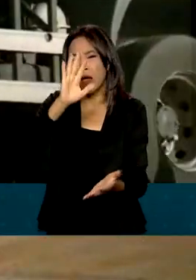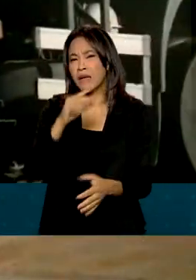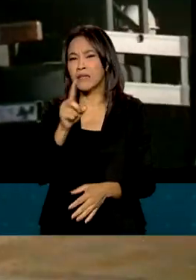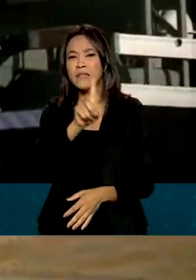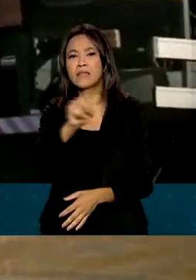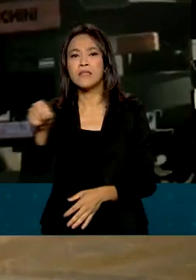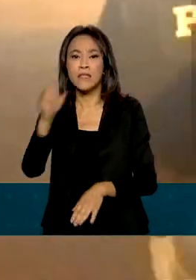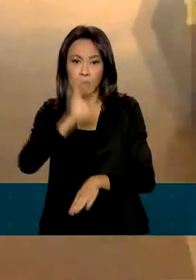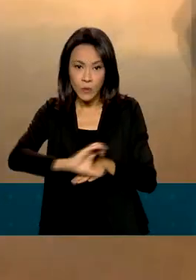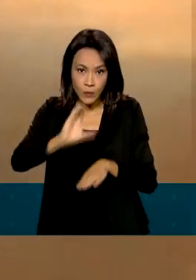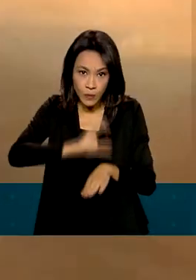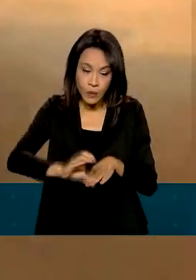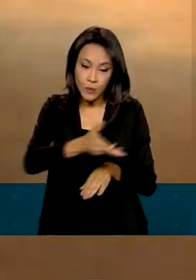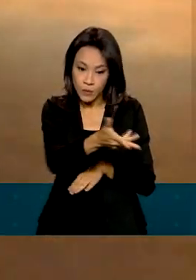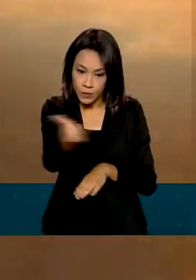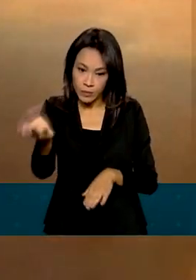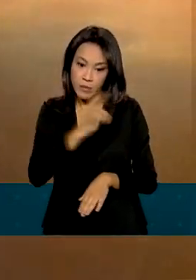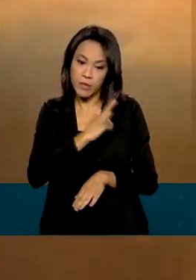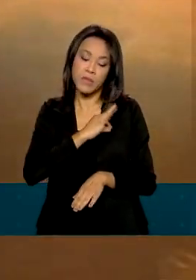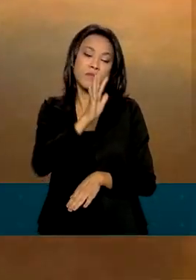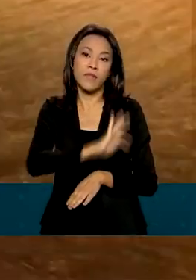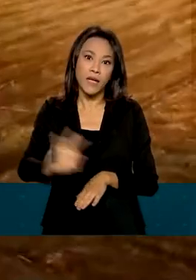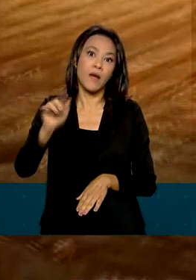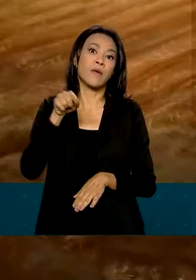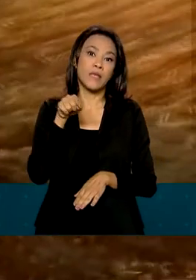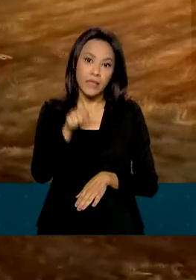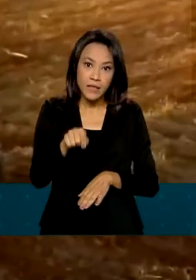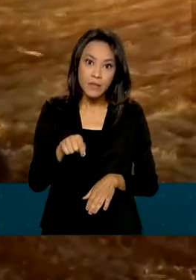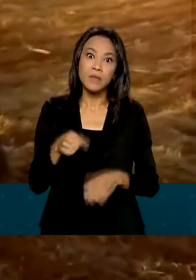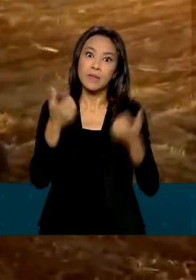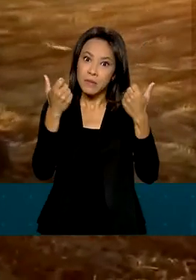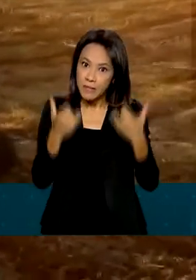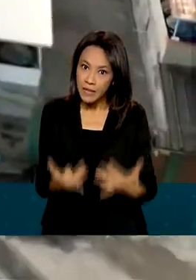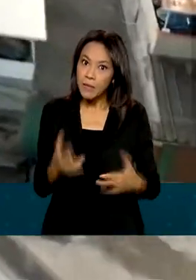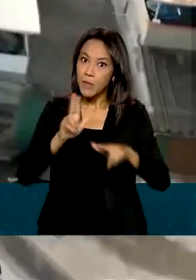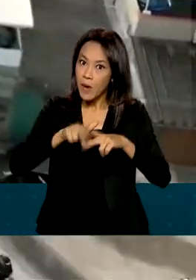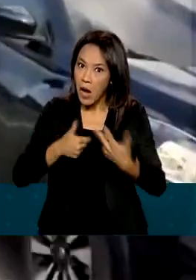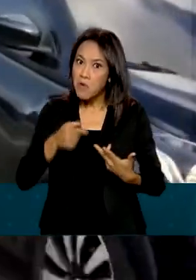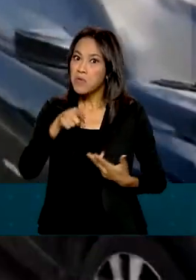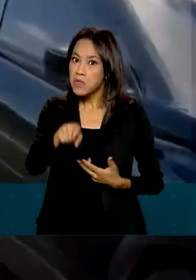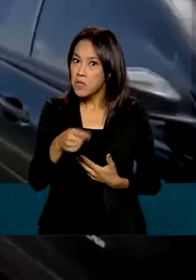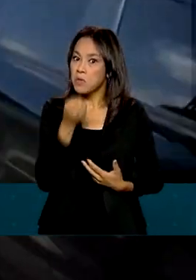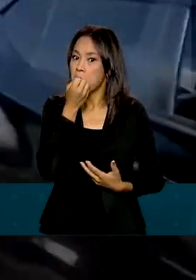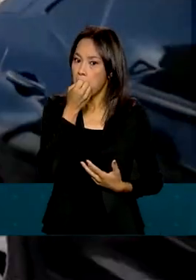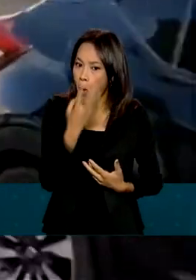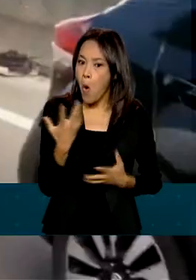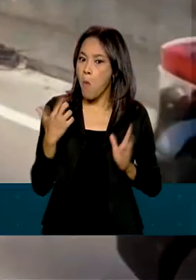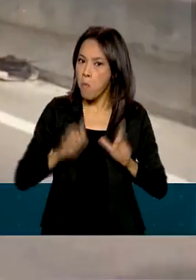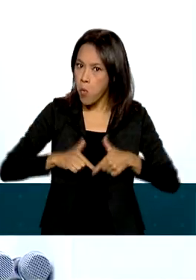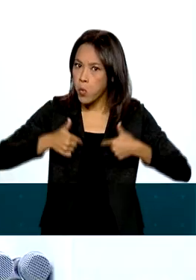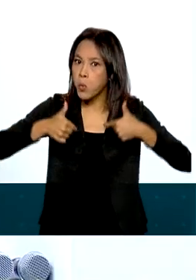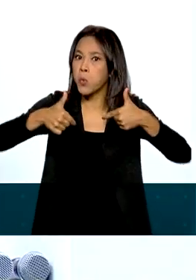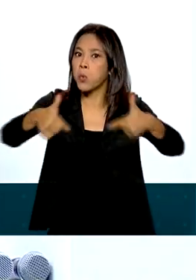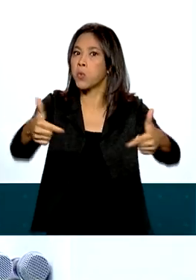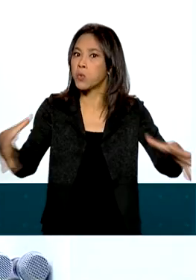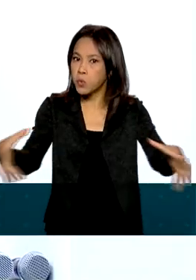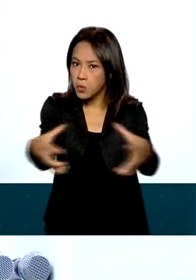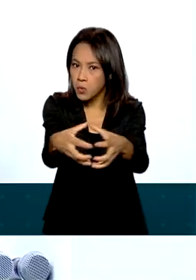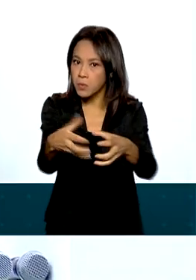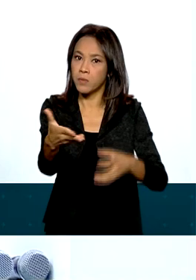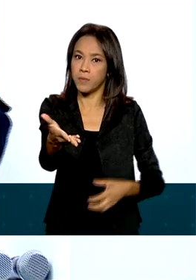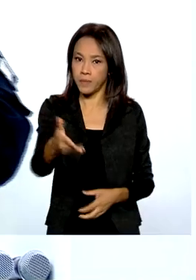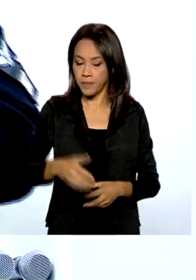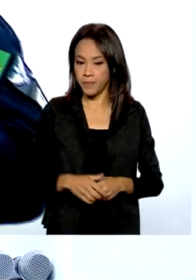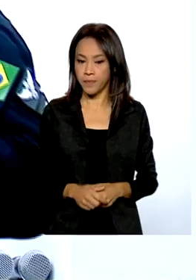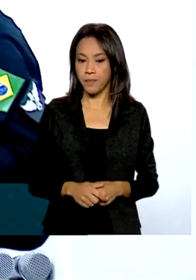para os agentes, investimentos que se justificam com os resultados apresentados pela corporação. A gente está atingindo,